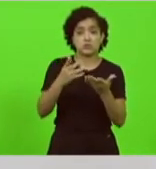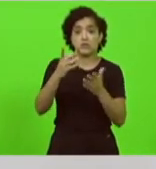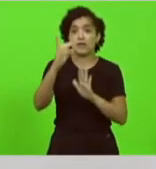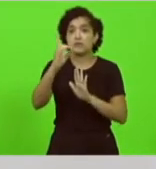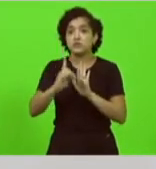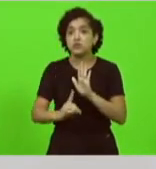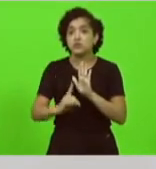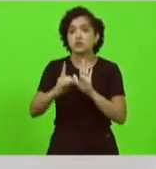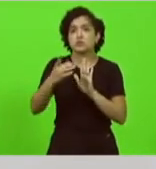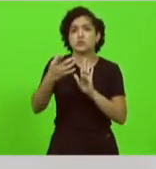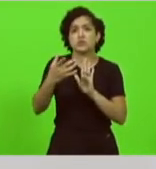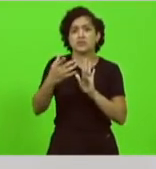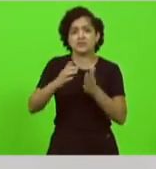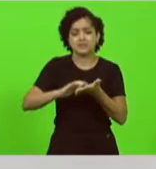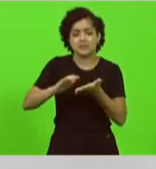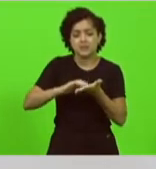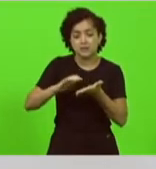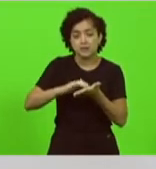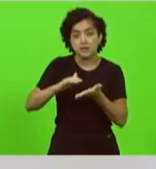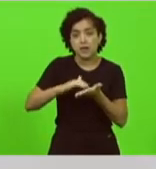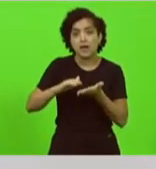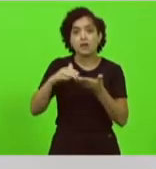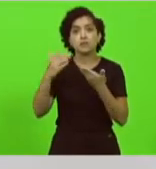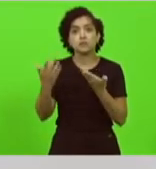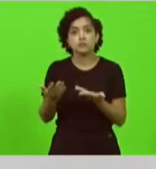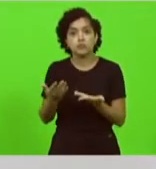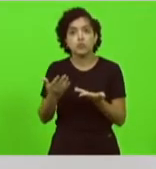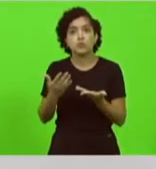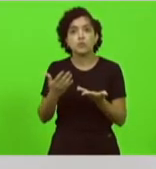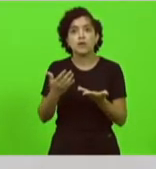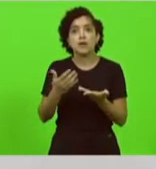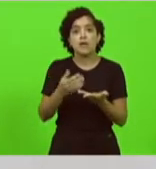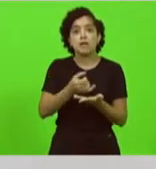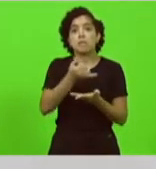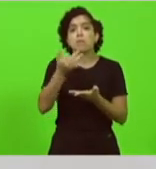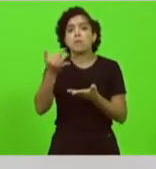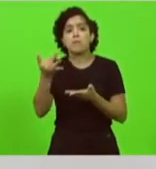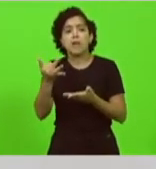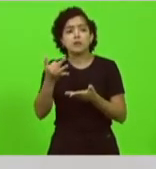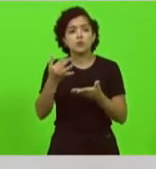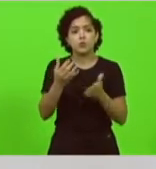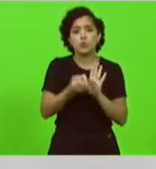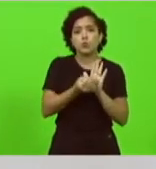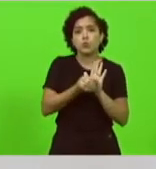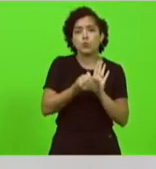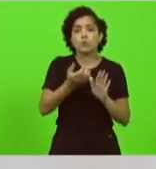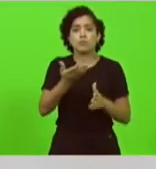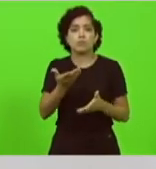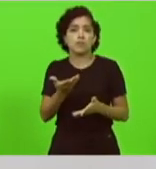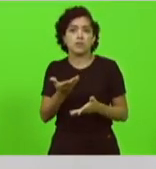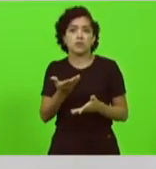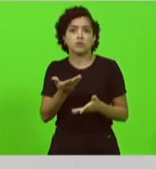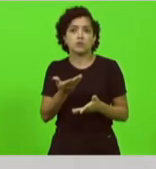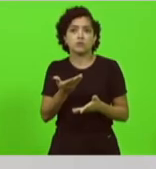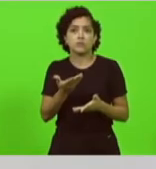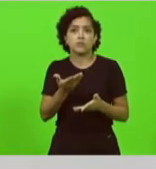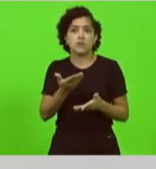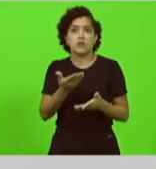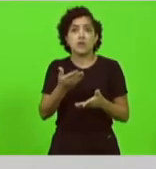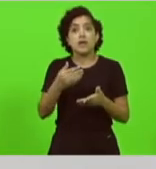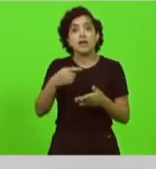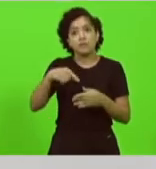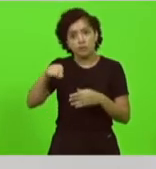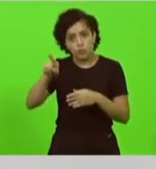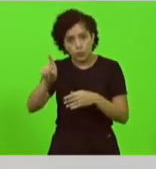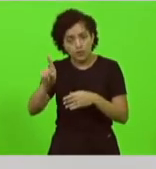secretário que eles acham que catarinense é número é protocolo é processo levei eles lá levei o